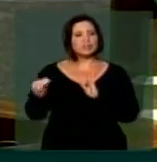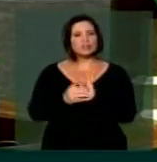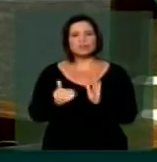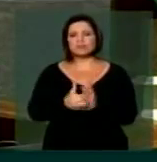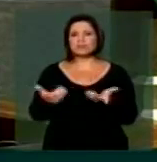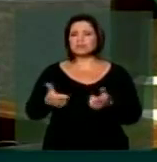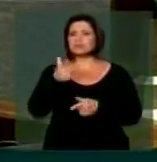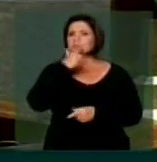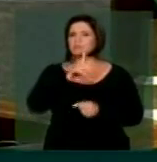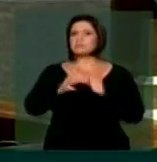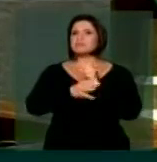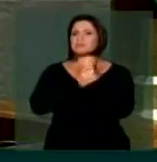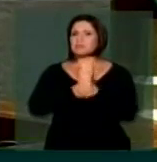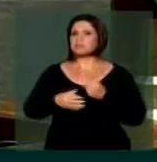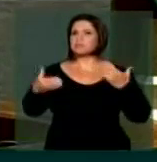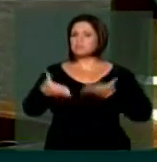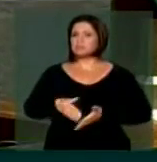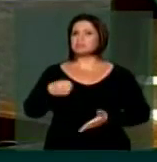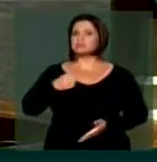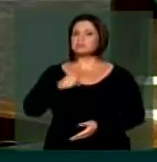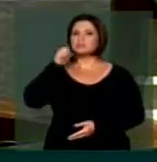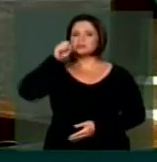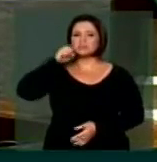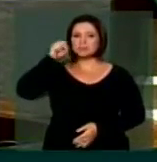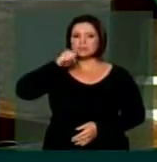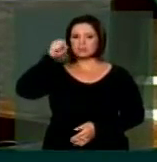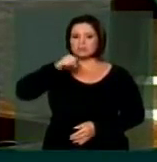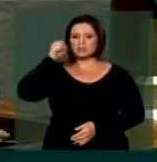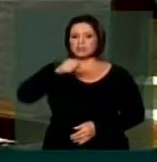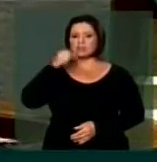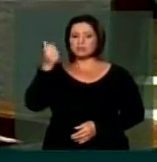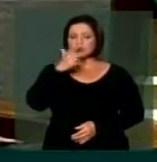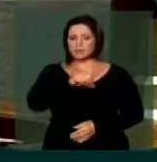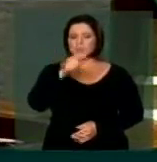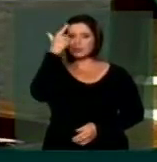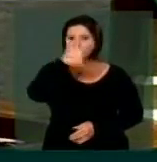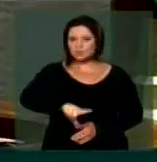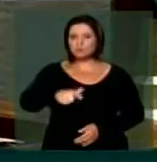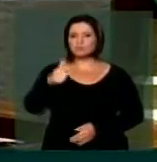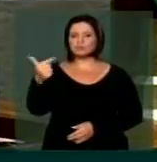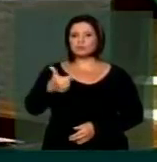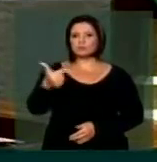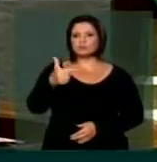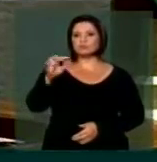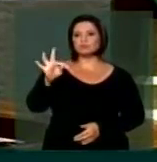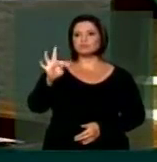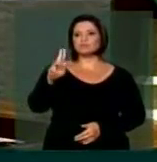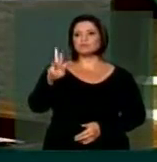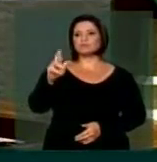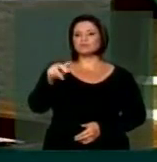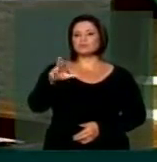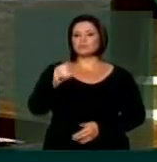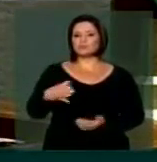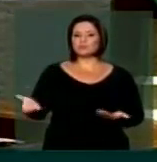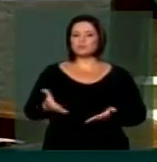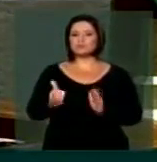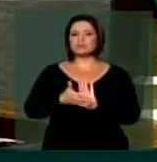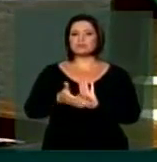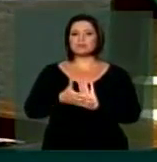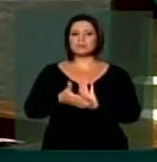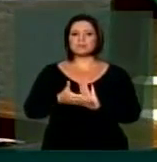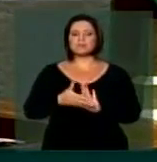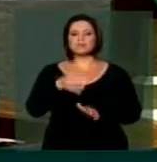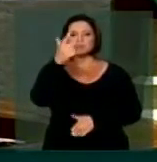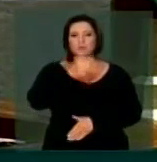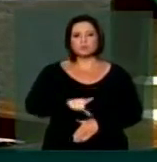minuto, para garantir a presença do senador Lidberg no segundo turno. E para finalizar, quero deixar aqui meus parabéns